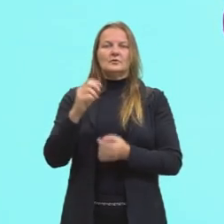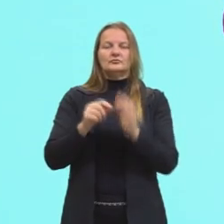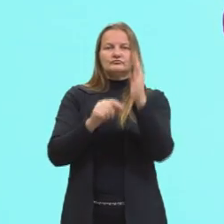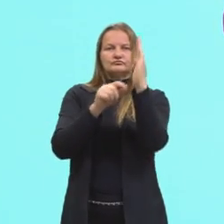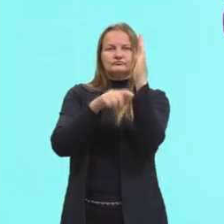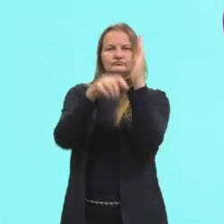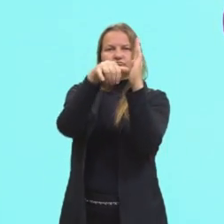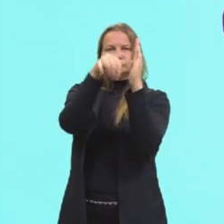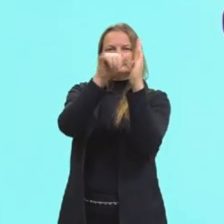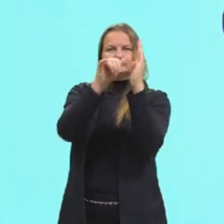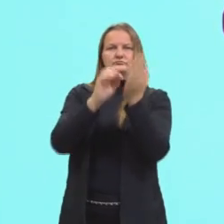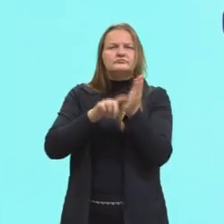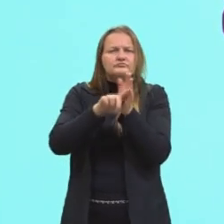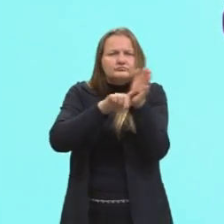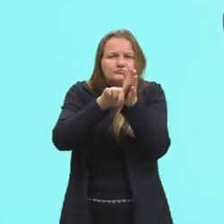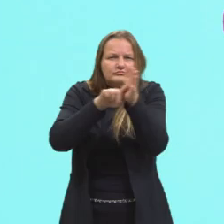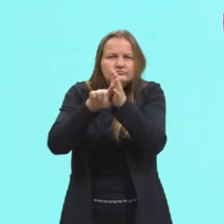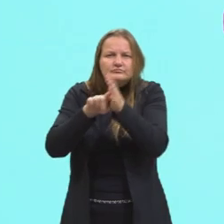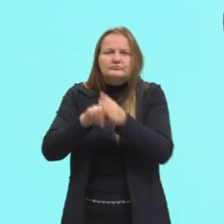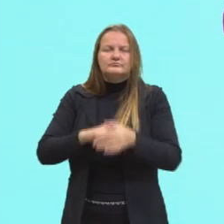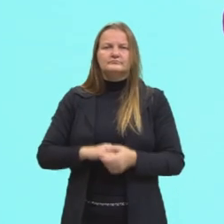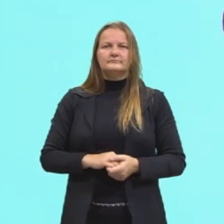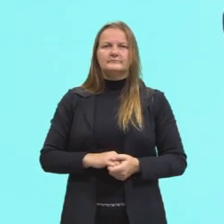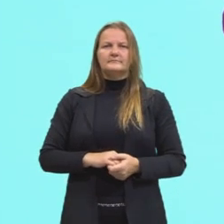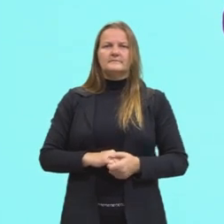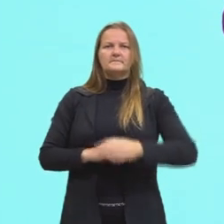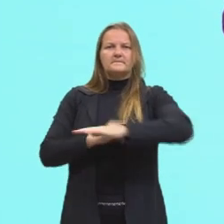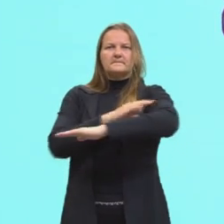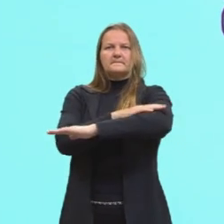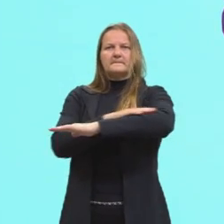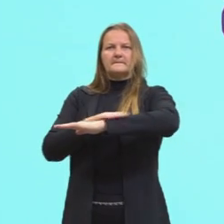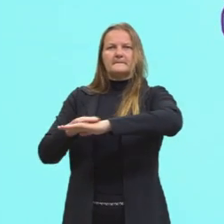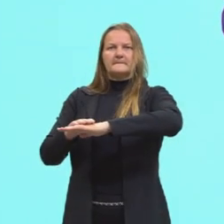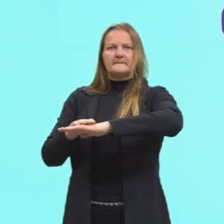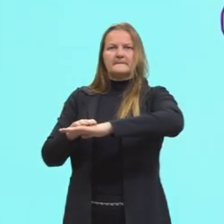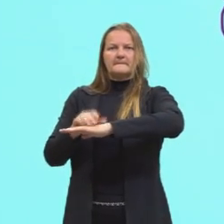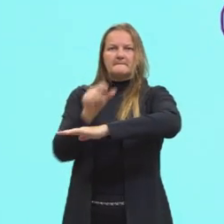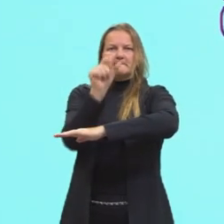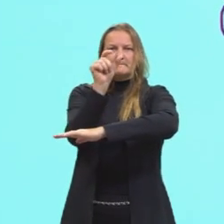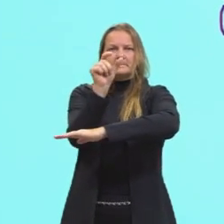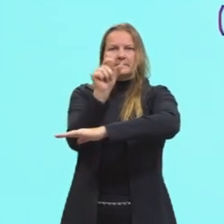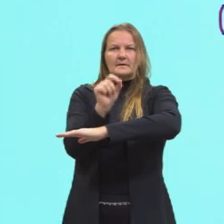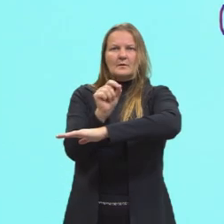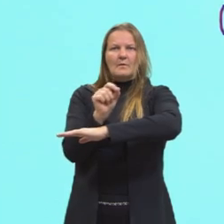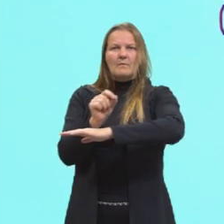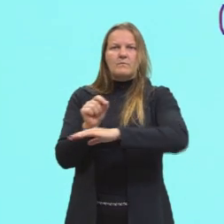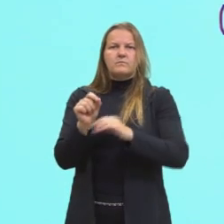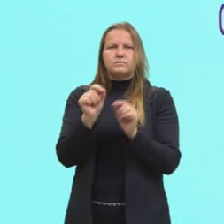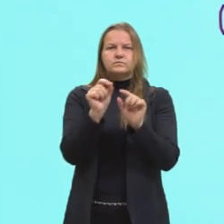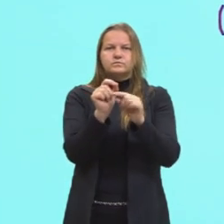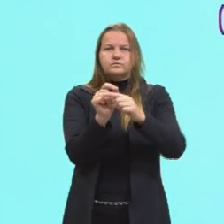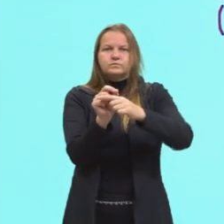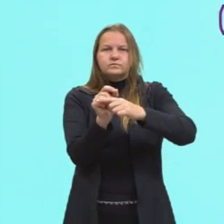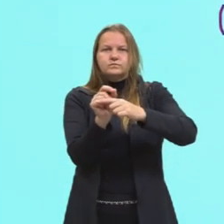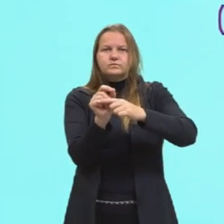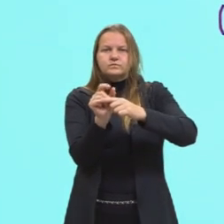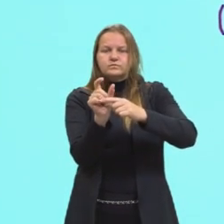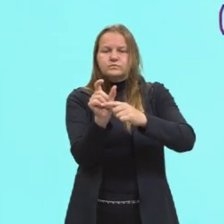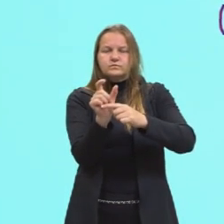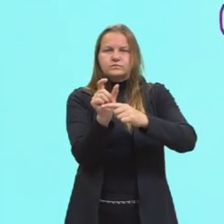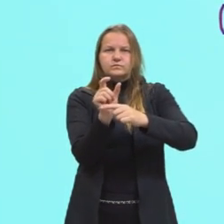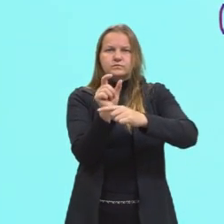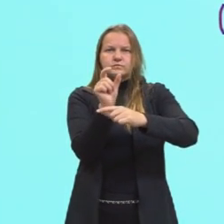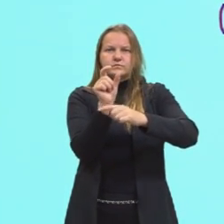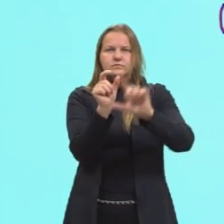que eu estou analisando. A largura das colunas, tá, gente? É importante que seja sempre a mesma largura.